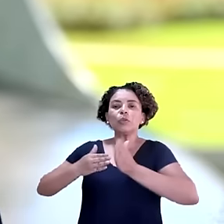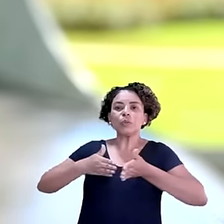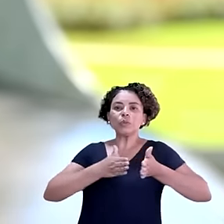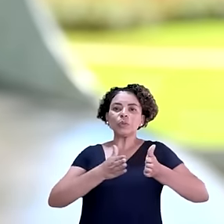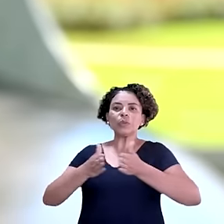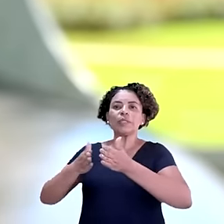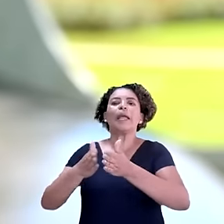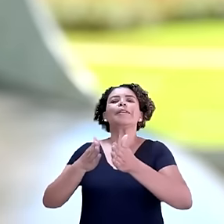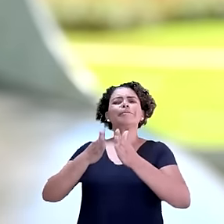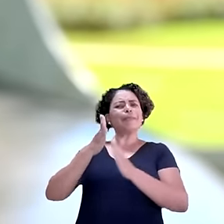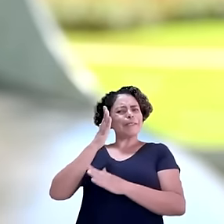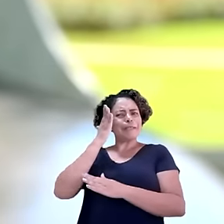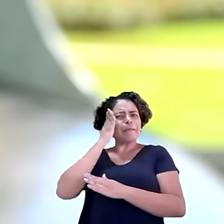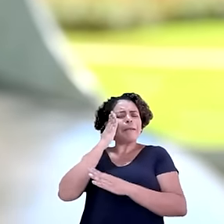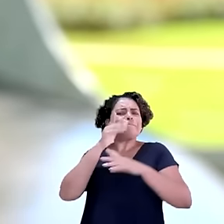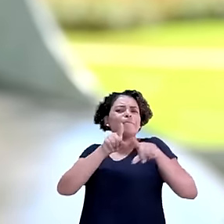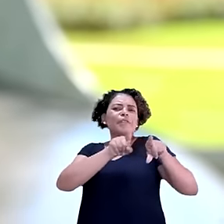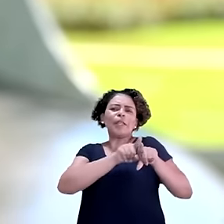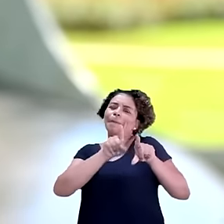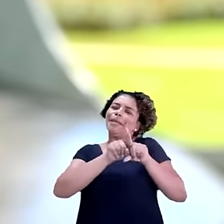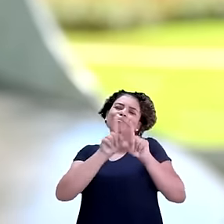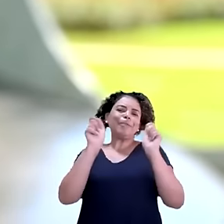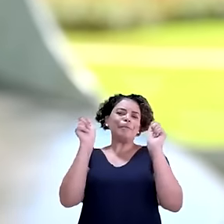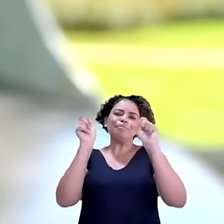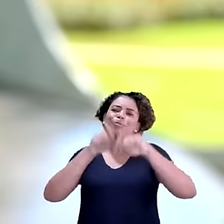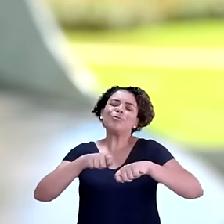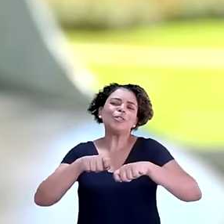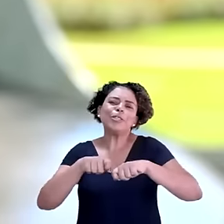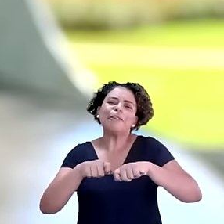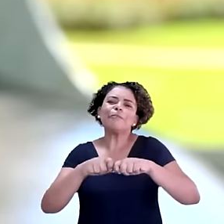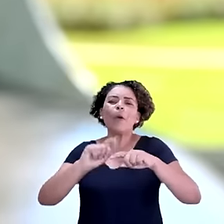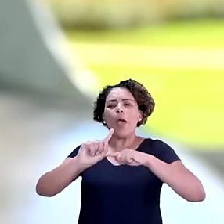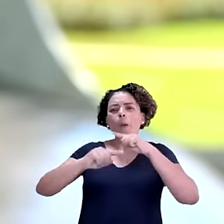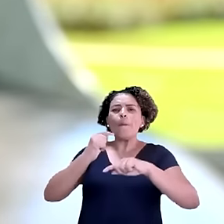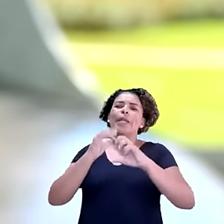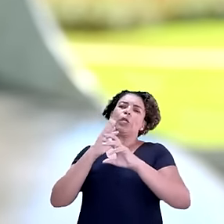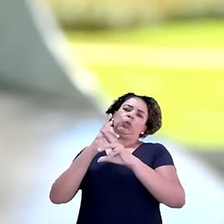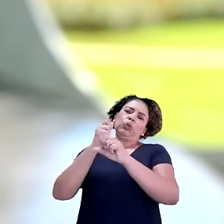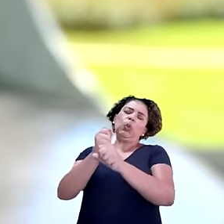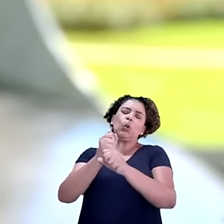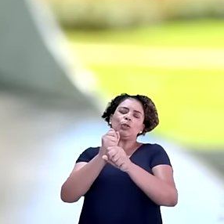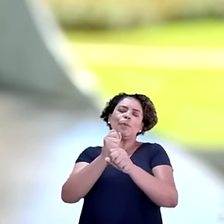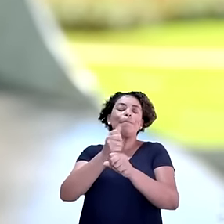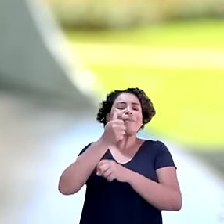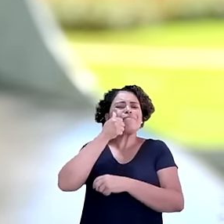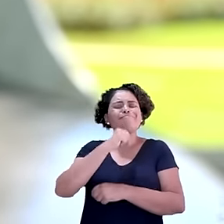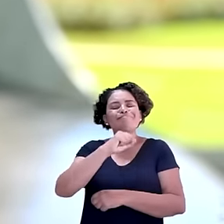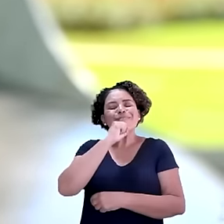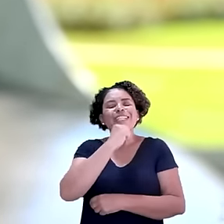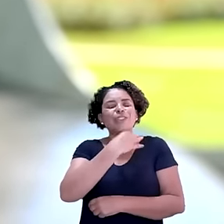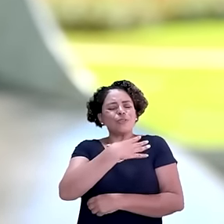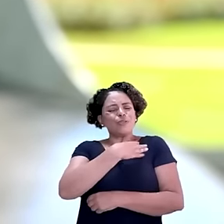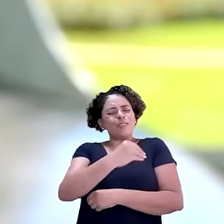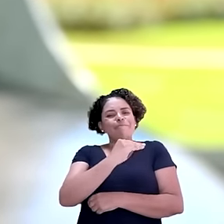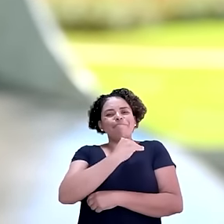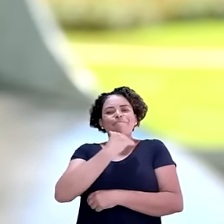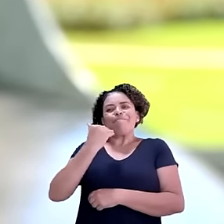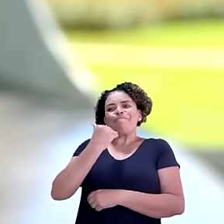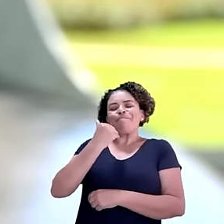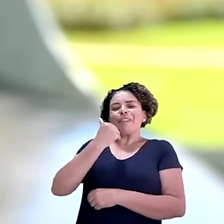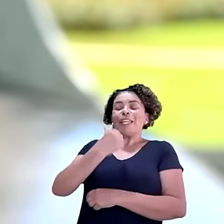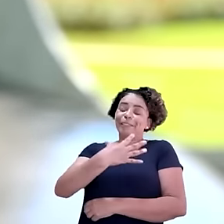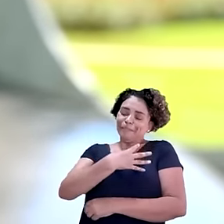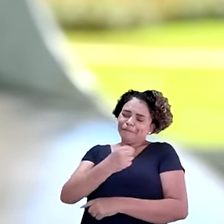pontes, rodovias. Mas sabemos que nem tudo poderá ser recuperado. Mães perderam seus filhos